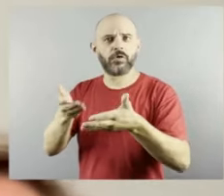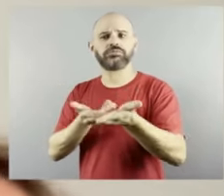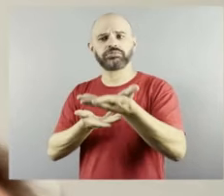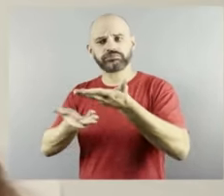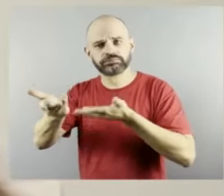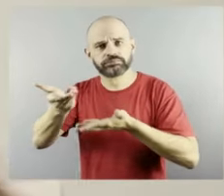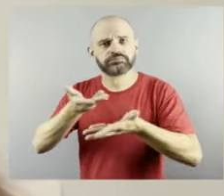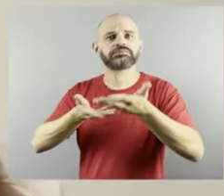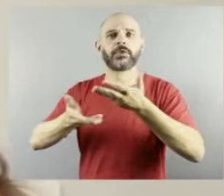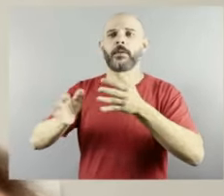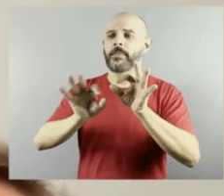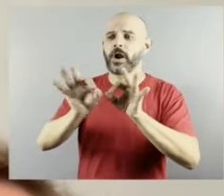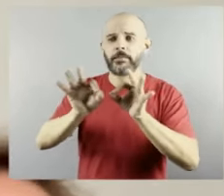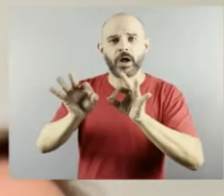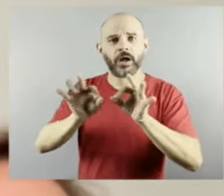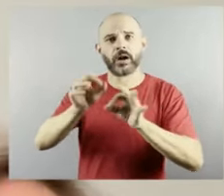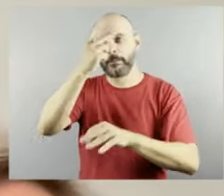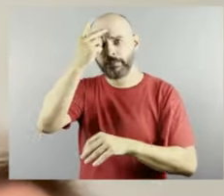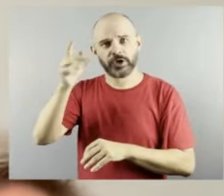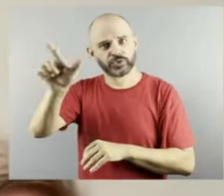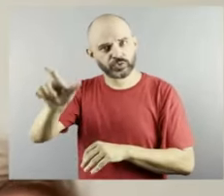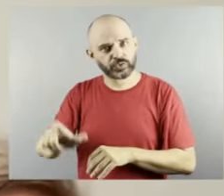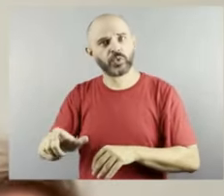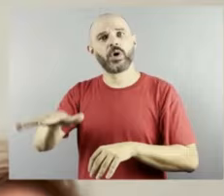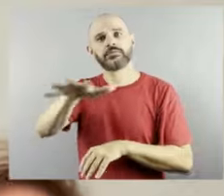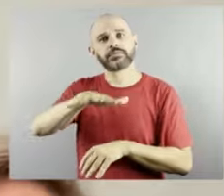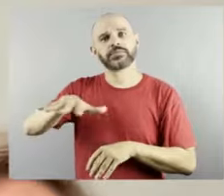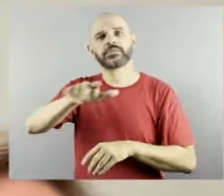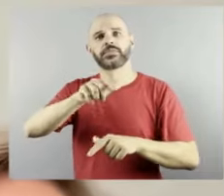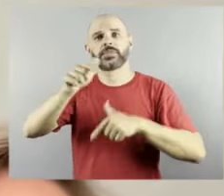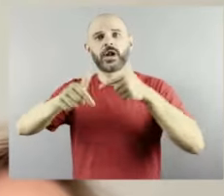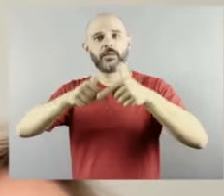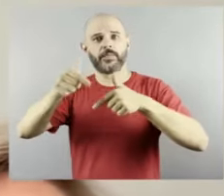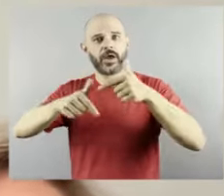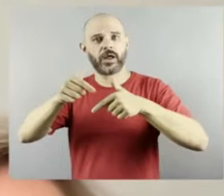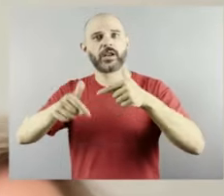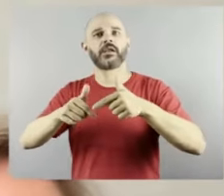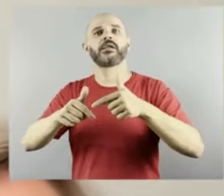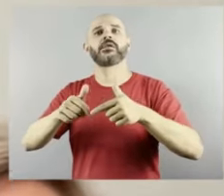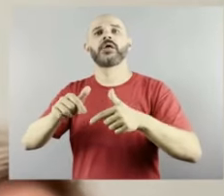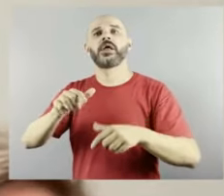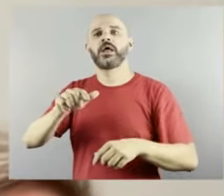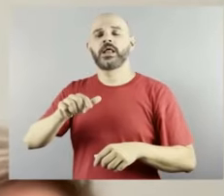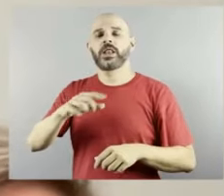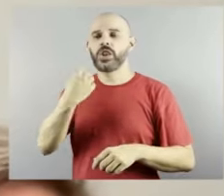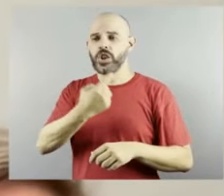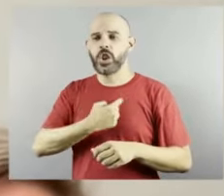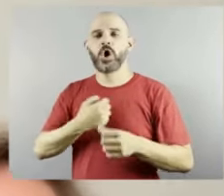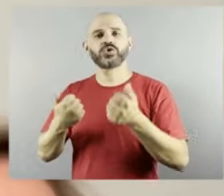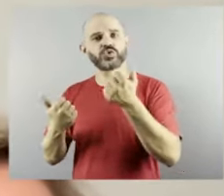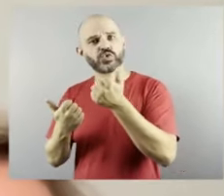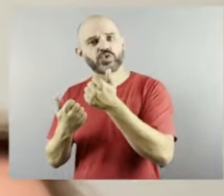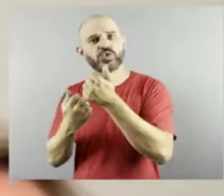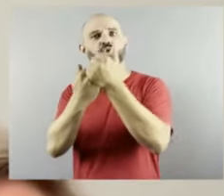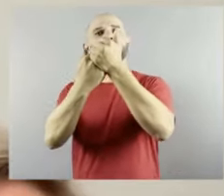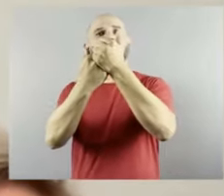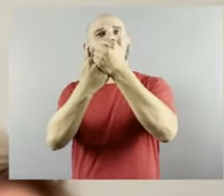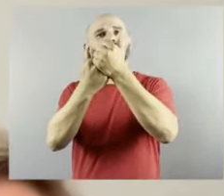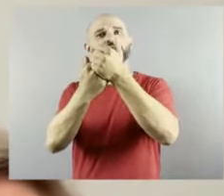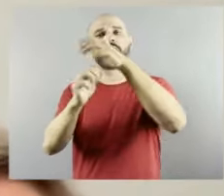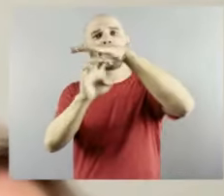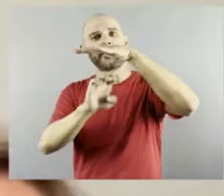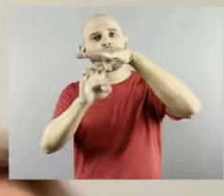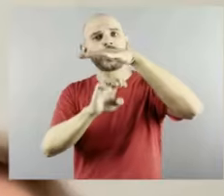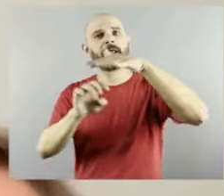trabalho para estar na empresa e também damos o suporte para a empresa para que ela tenha uma experiência positiva isso é muito